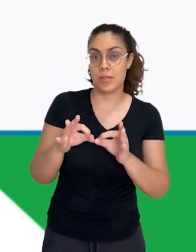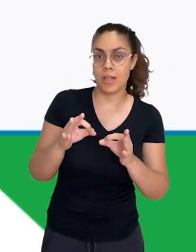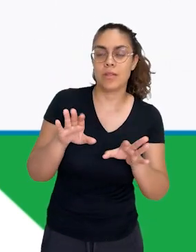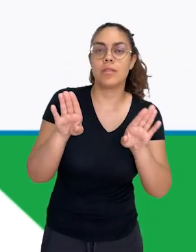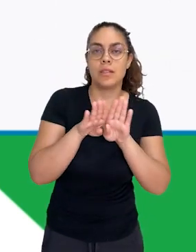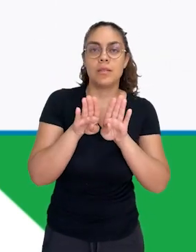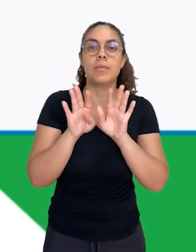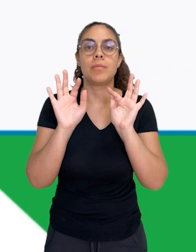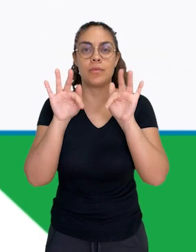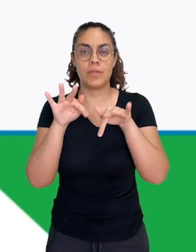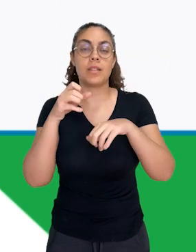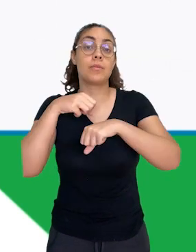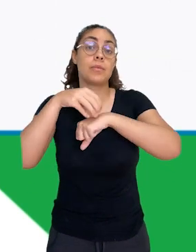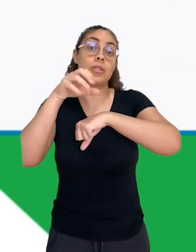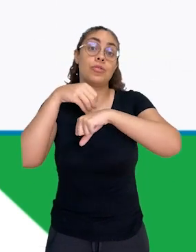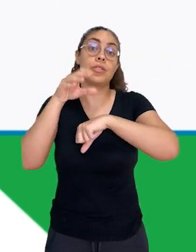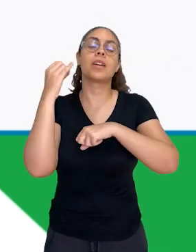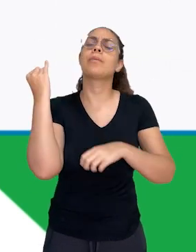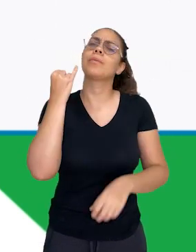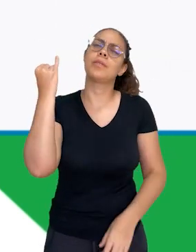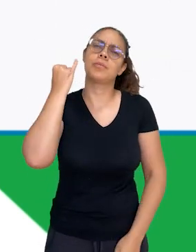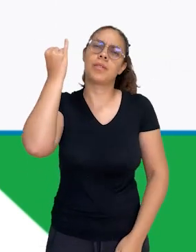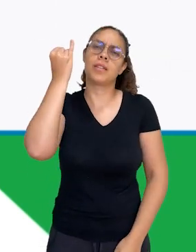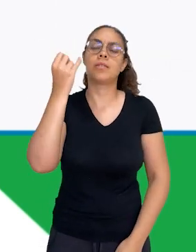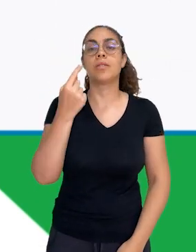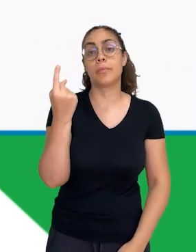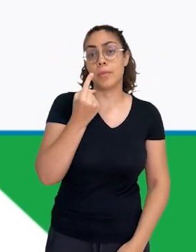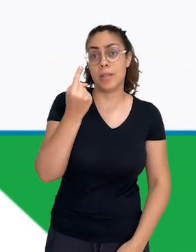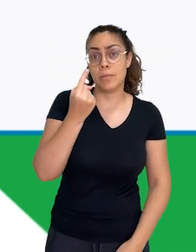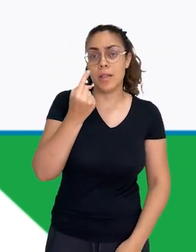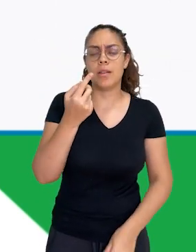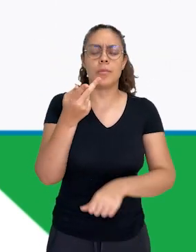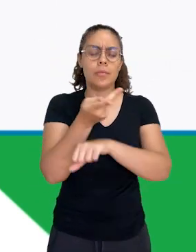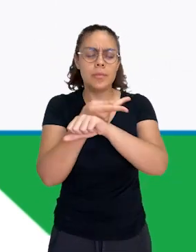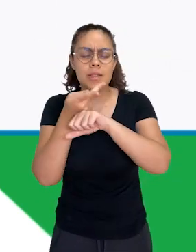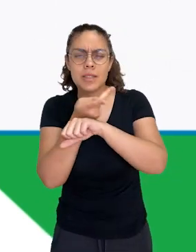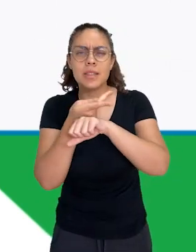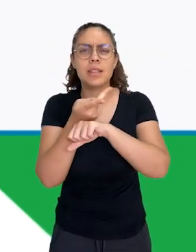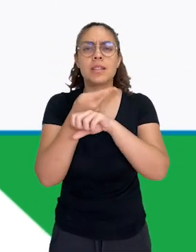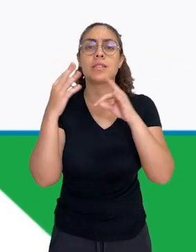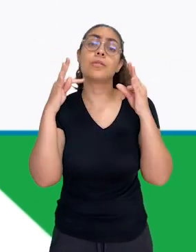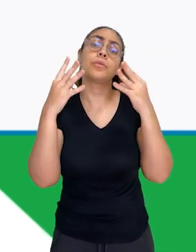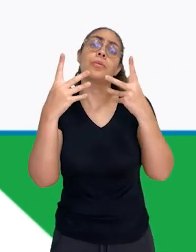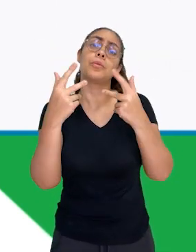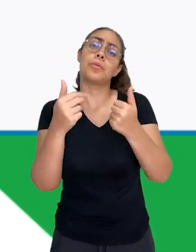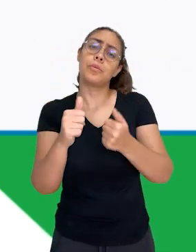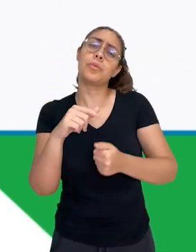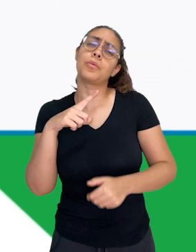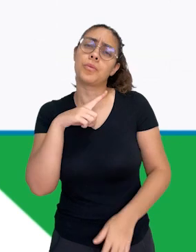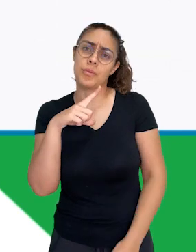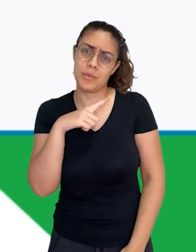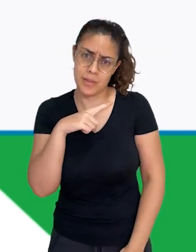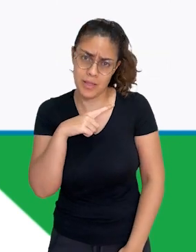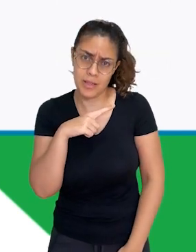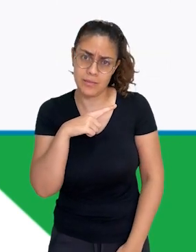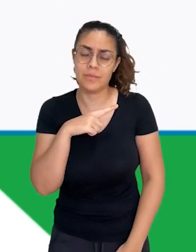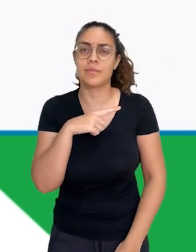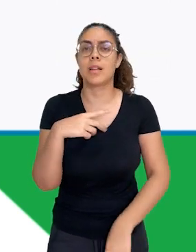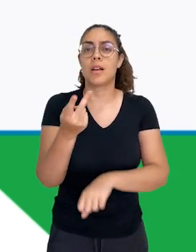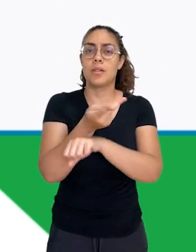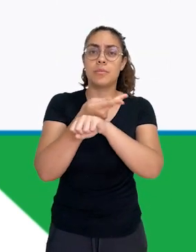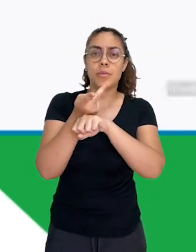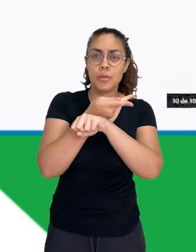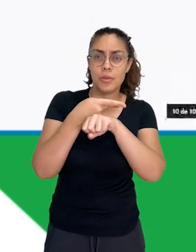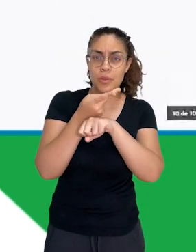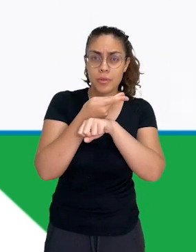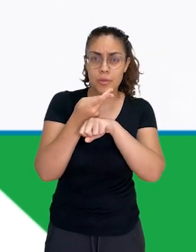E para finalizar, nós temos uma dica muito importante. Primeiro, explore todos os recursos disponíveis, valem. Explore as